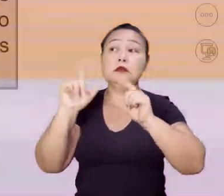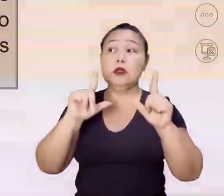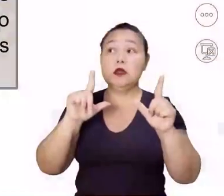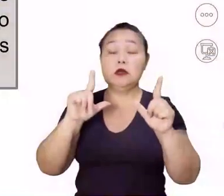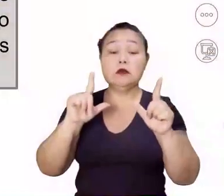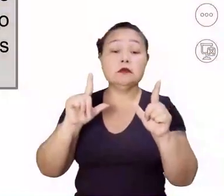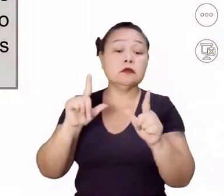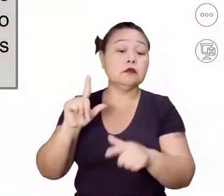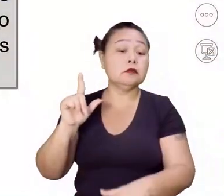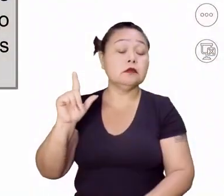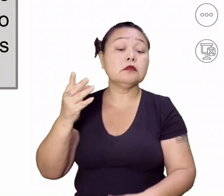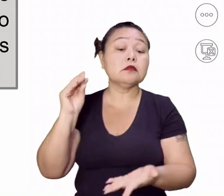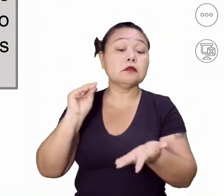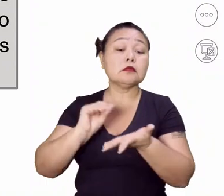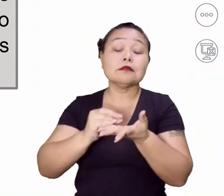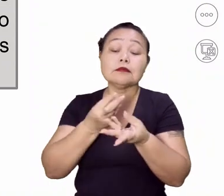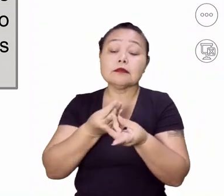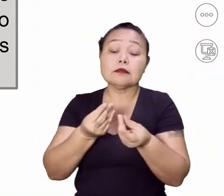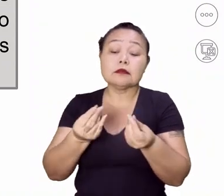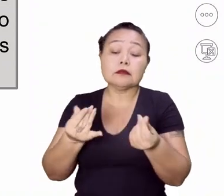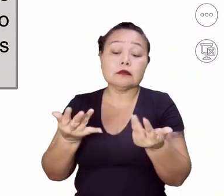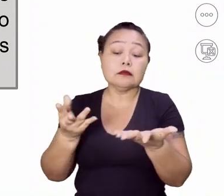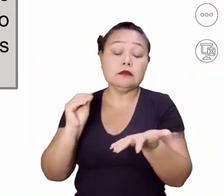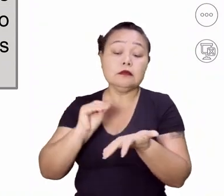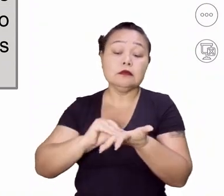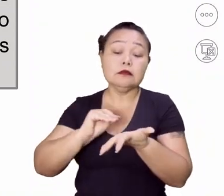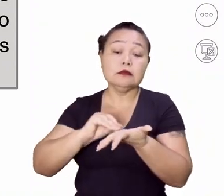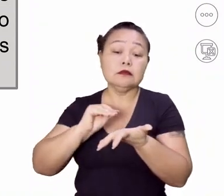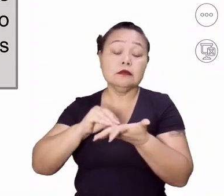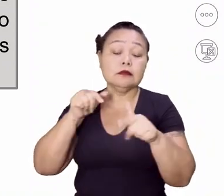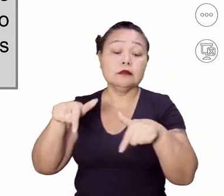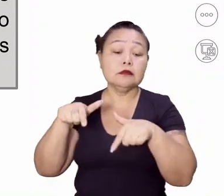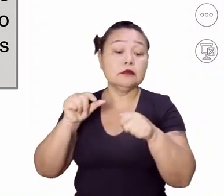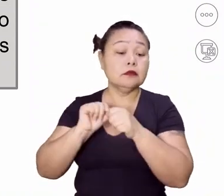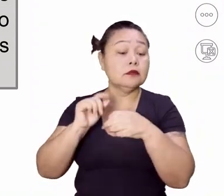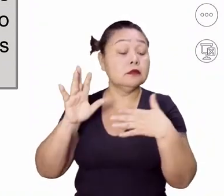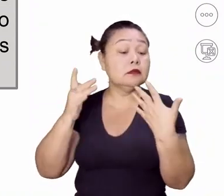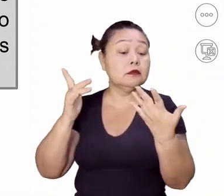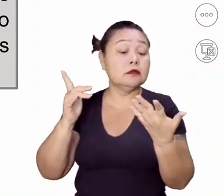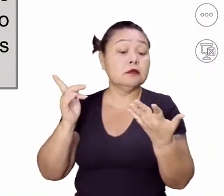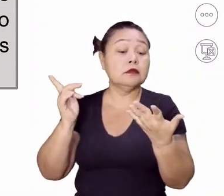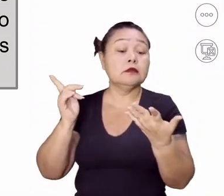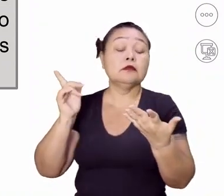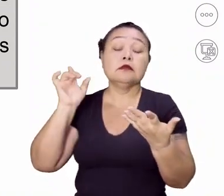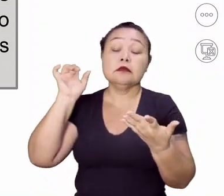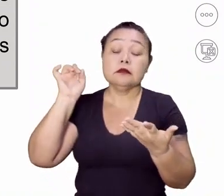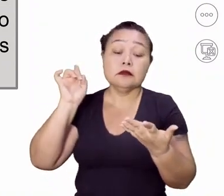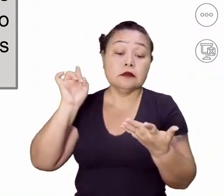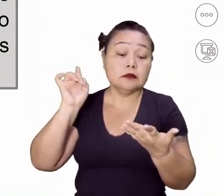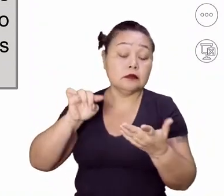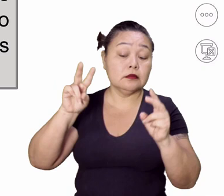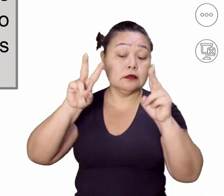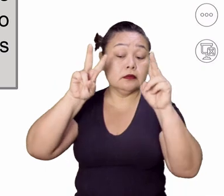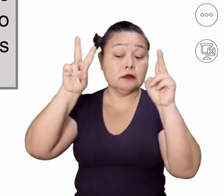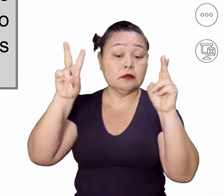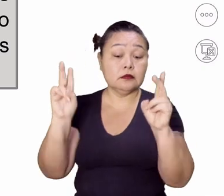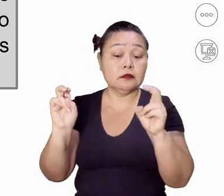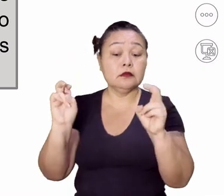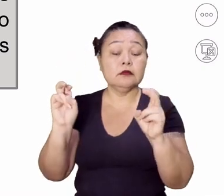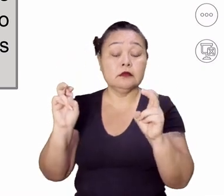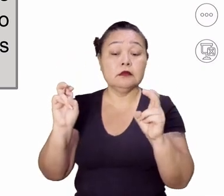ainda sobre esse tema, a gente tem a precariedade. A precariedade de emprego é um termo que